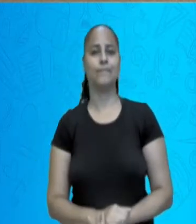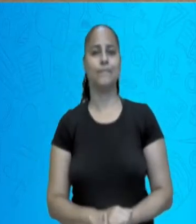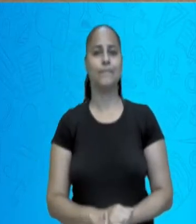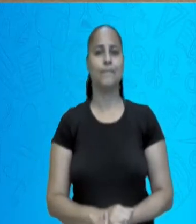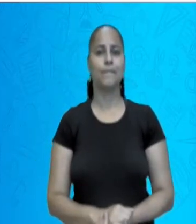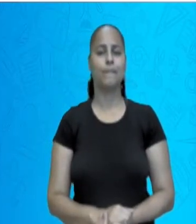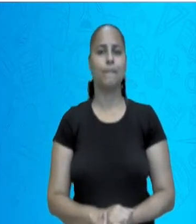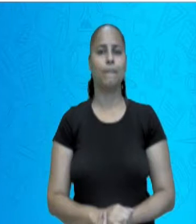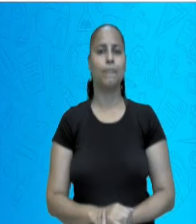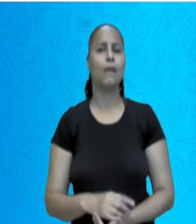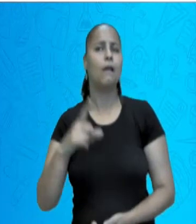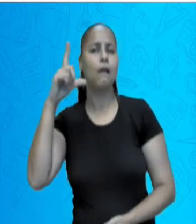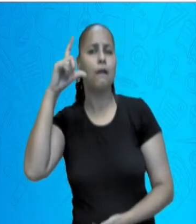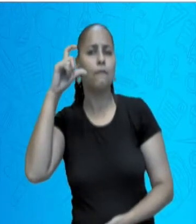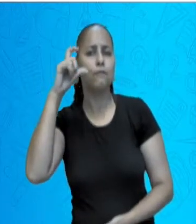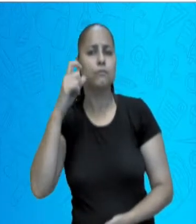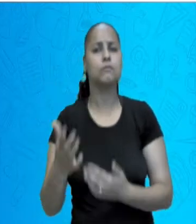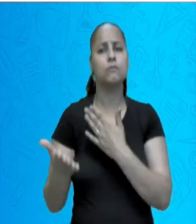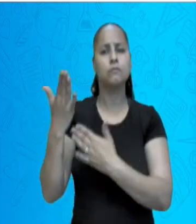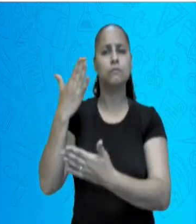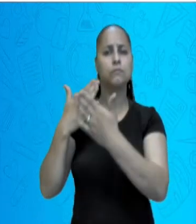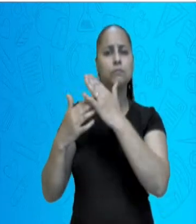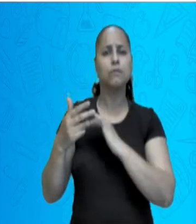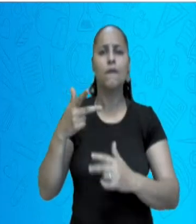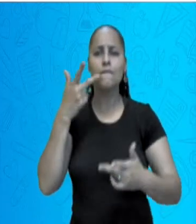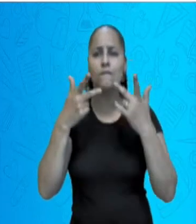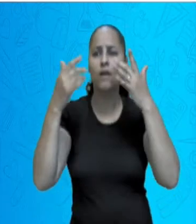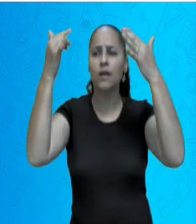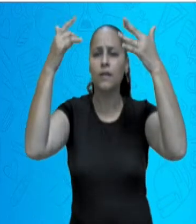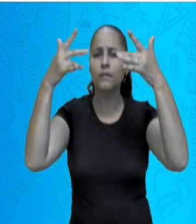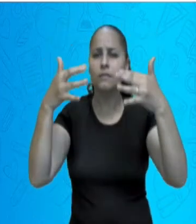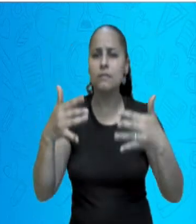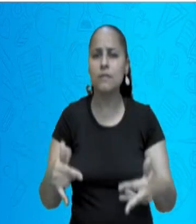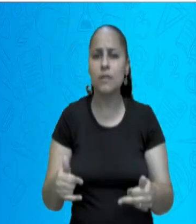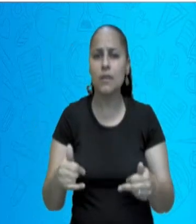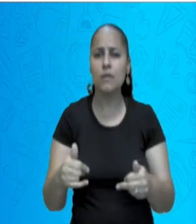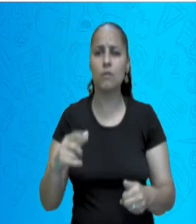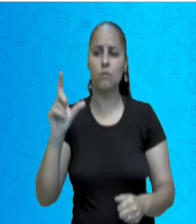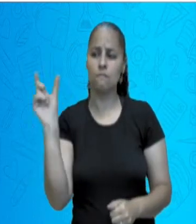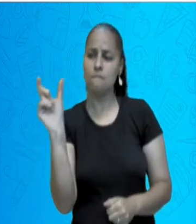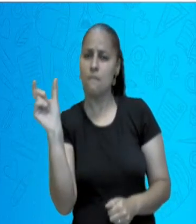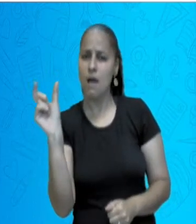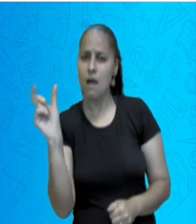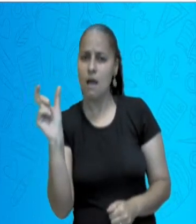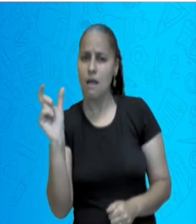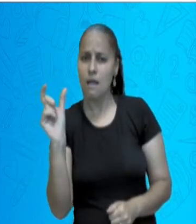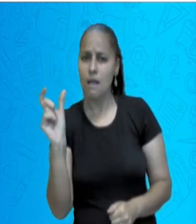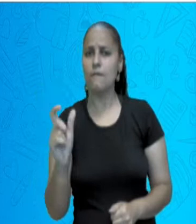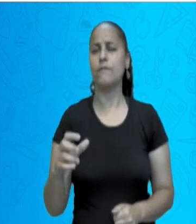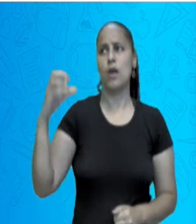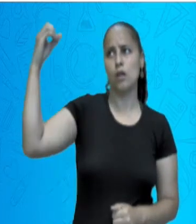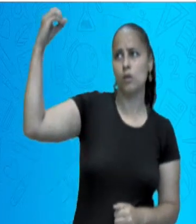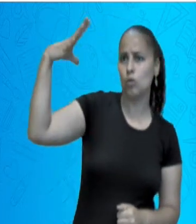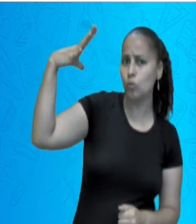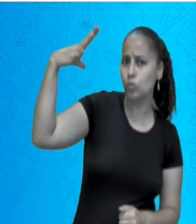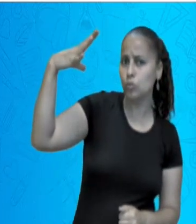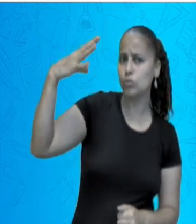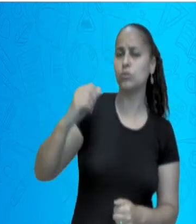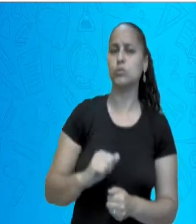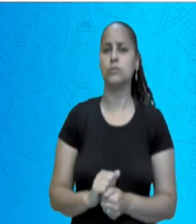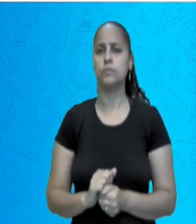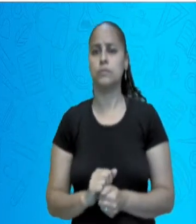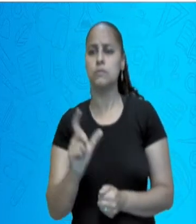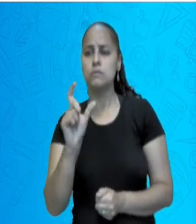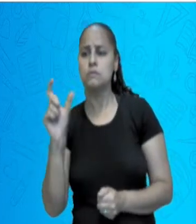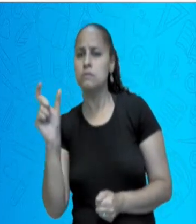A etimologia de fotografia explica que, em grego, a palavra fós significa luz, e